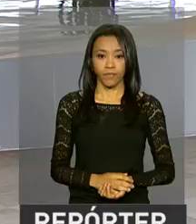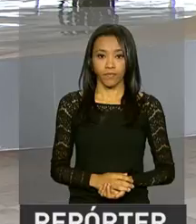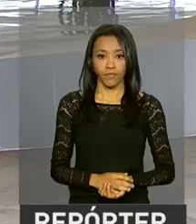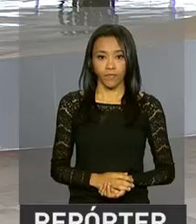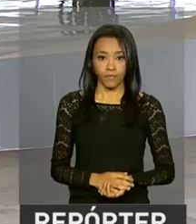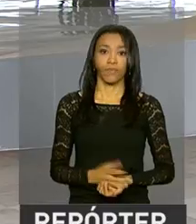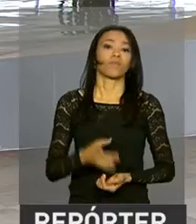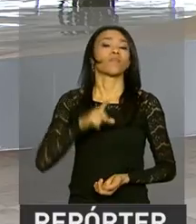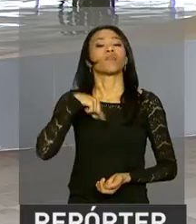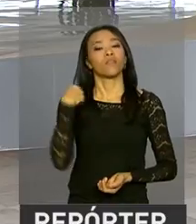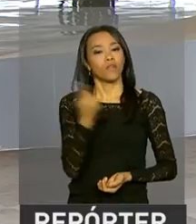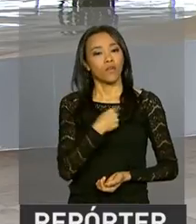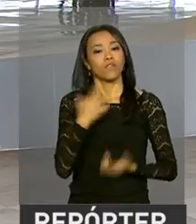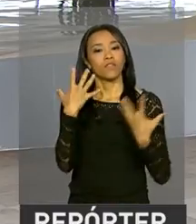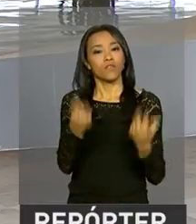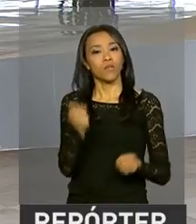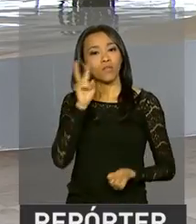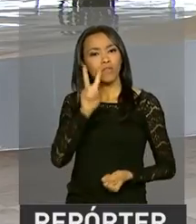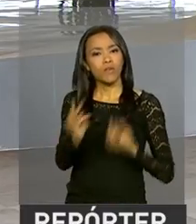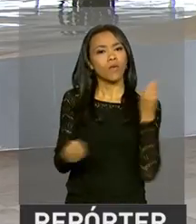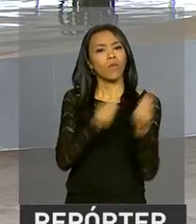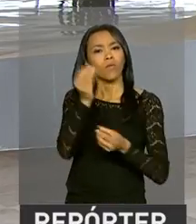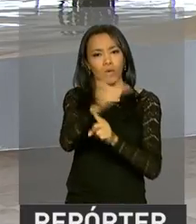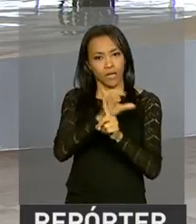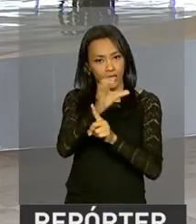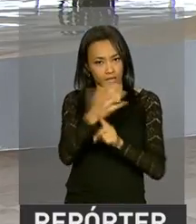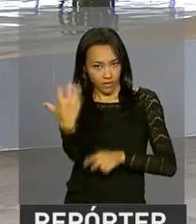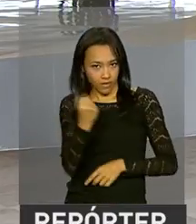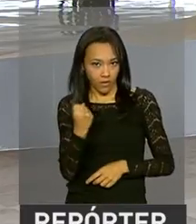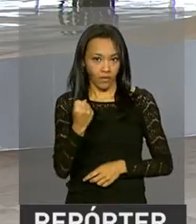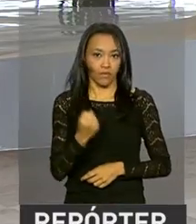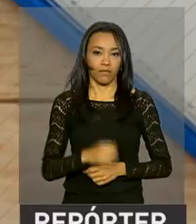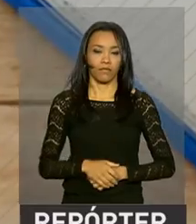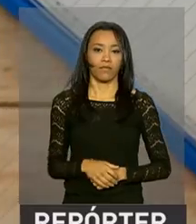E nós vamos ver agora como fica o calendário de saque.